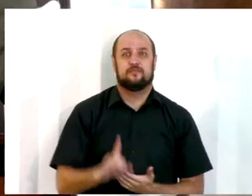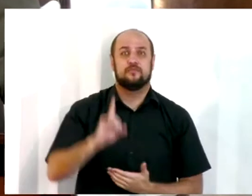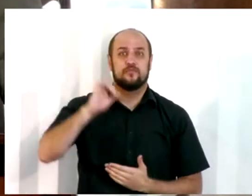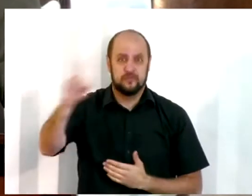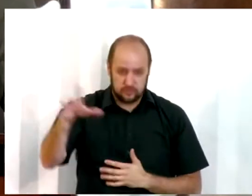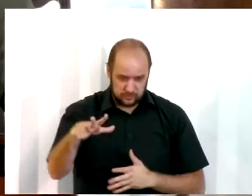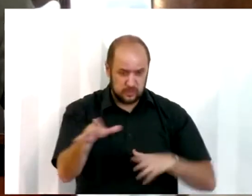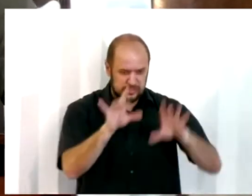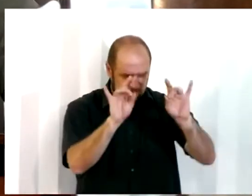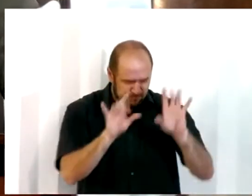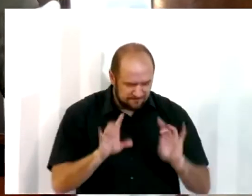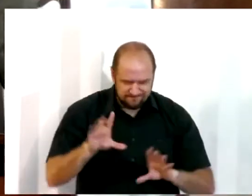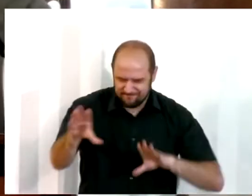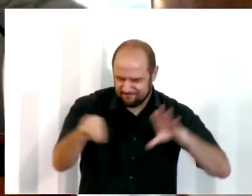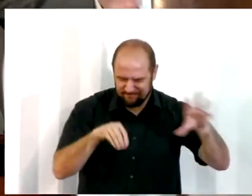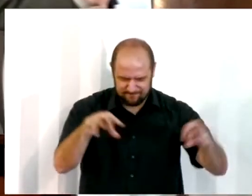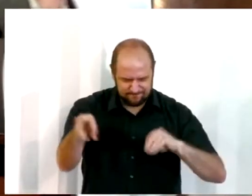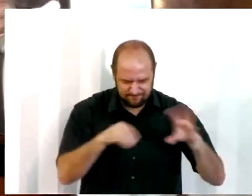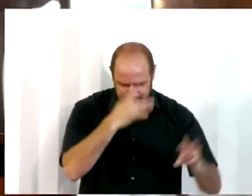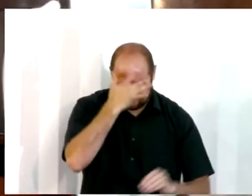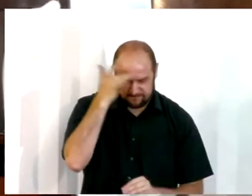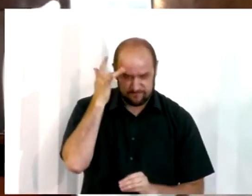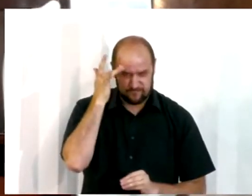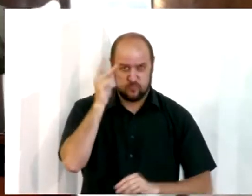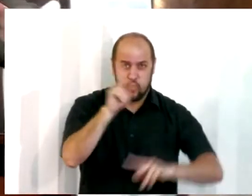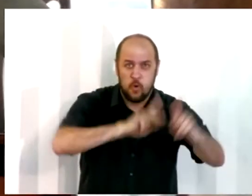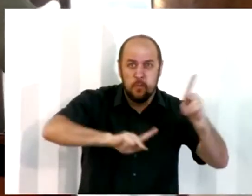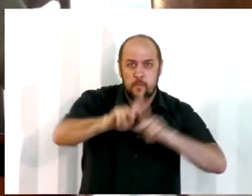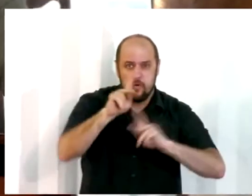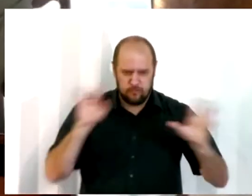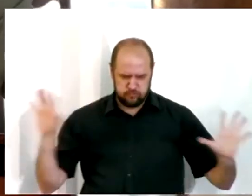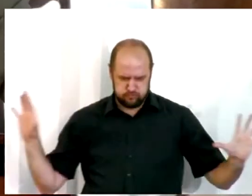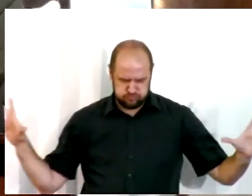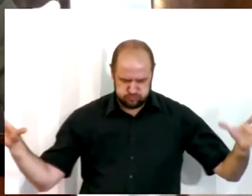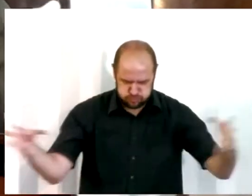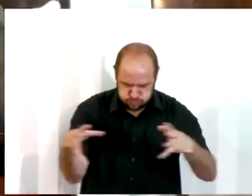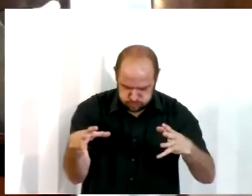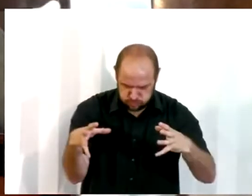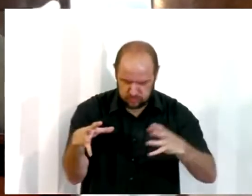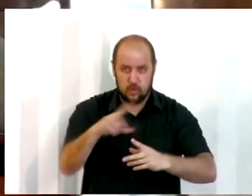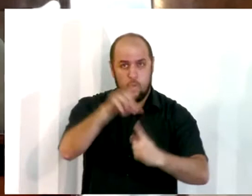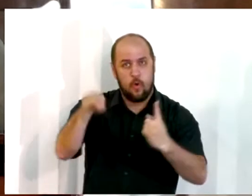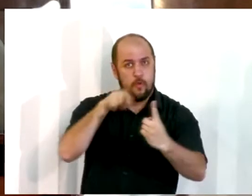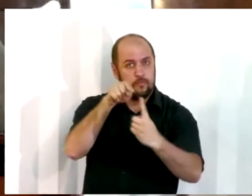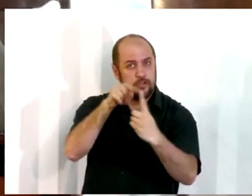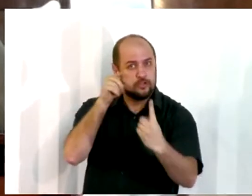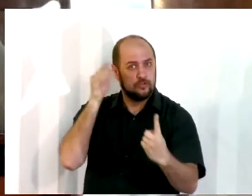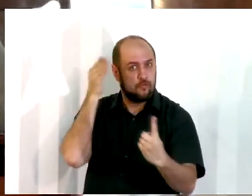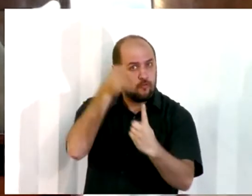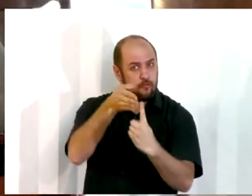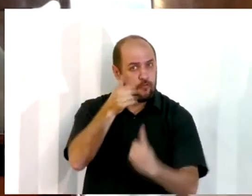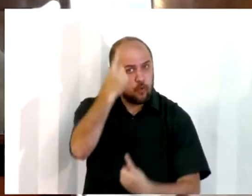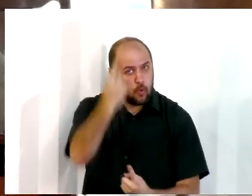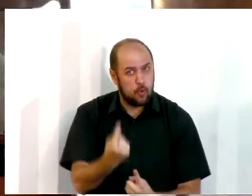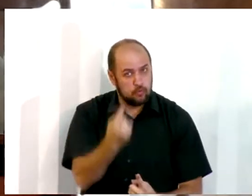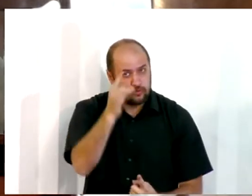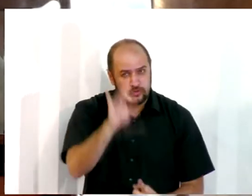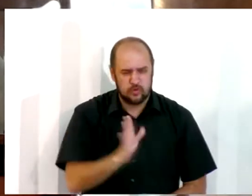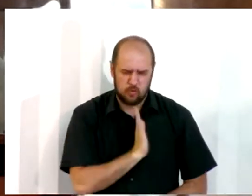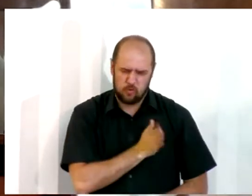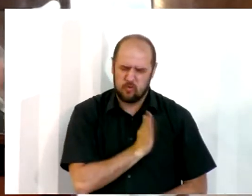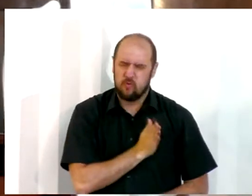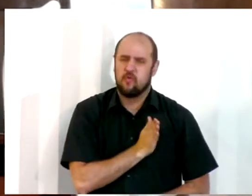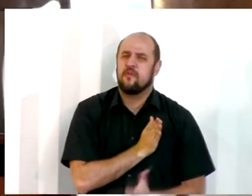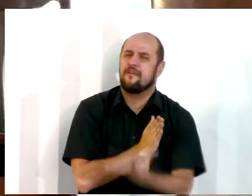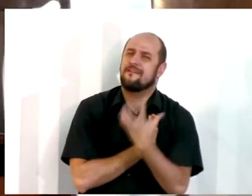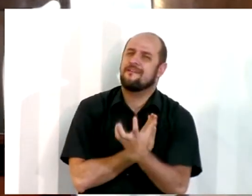separou Esdras para fazer isso. o povo se une como um só homem, o mesmo propósito, o mesmo desejo no coração, ouvir